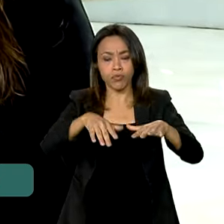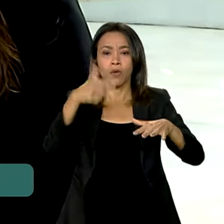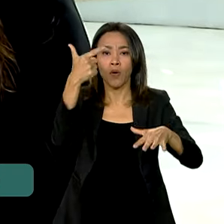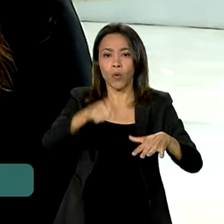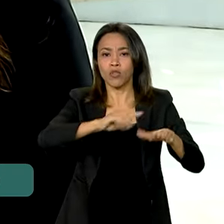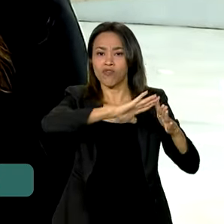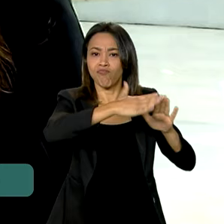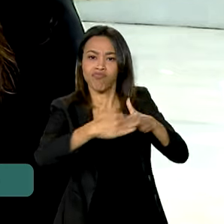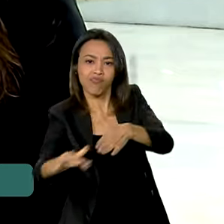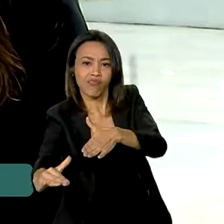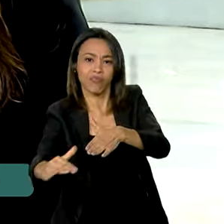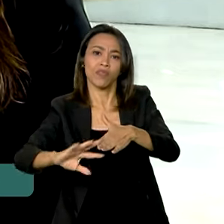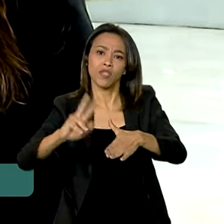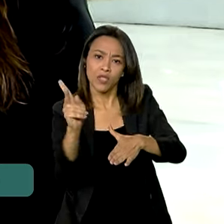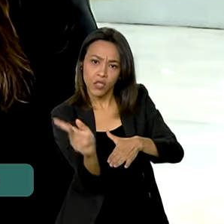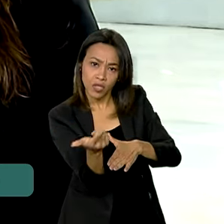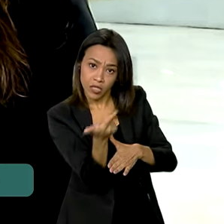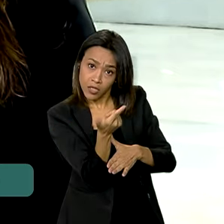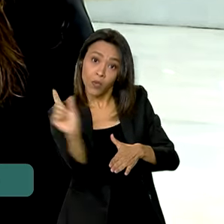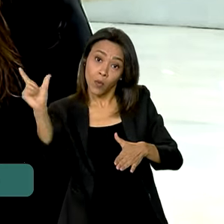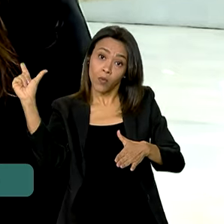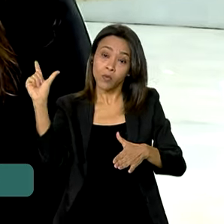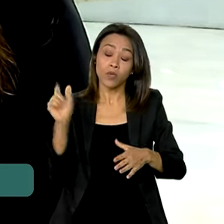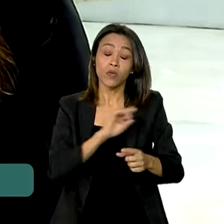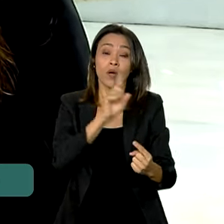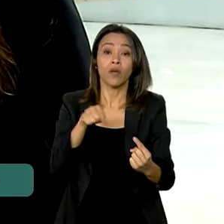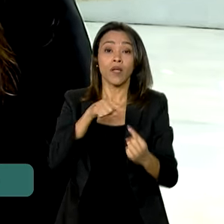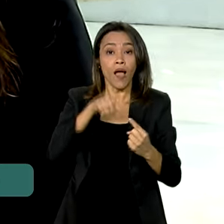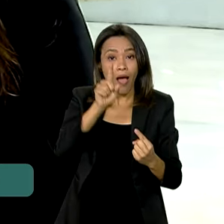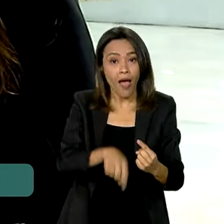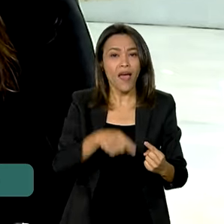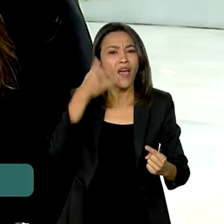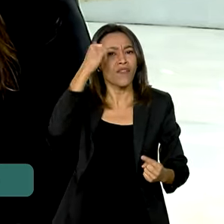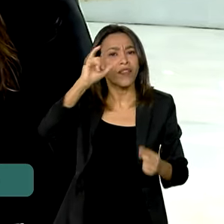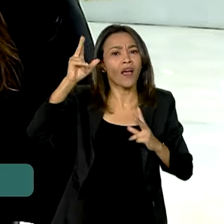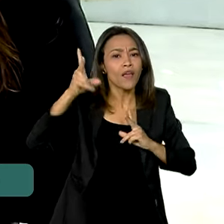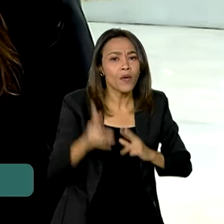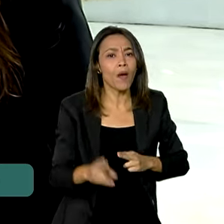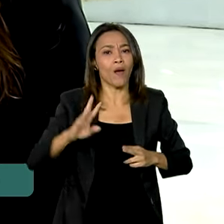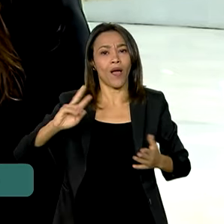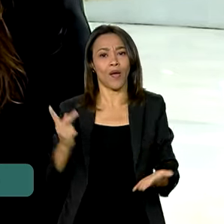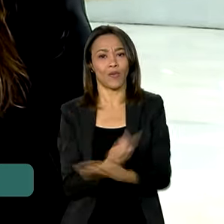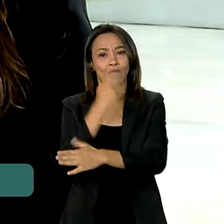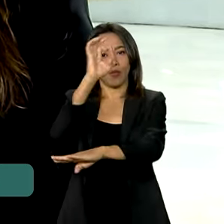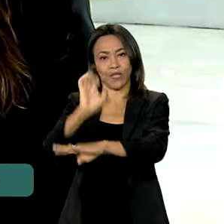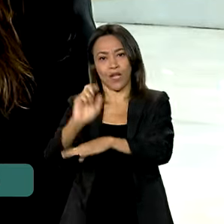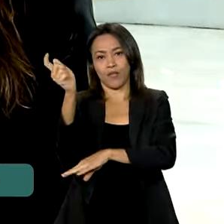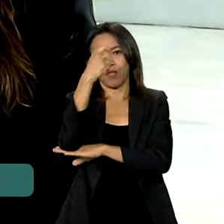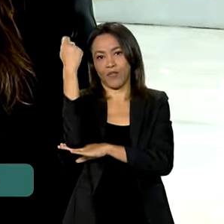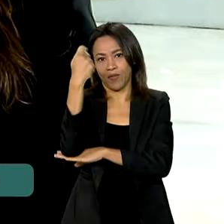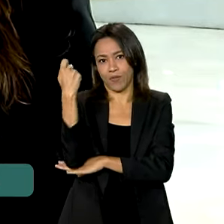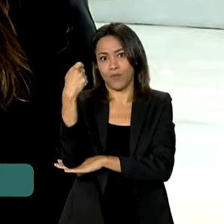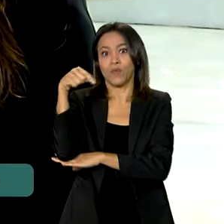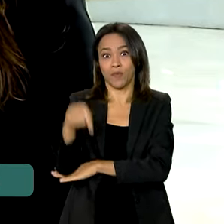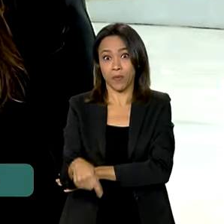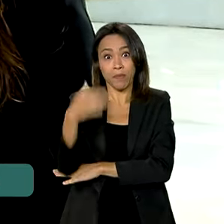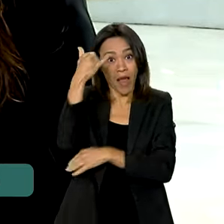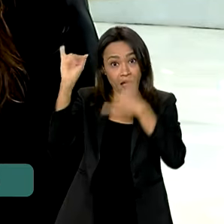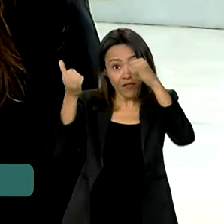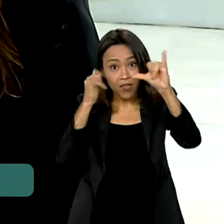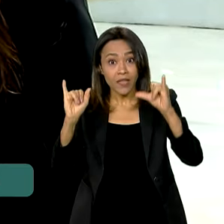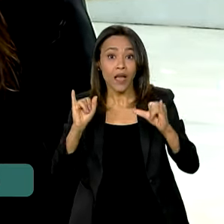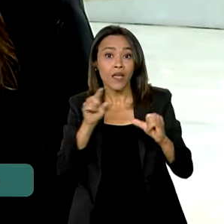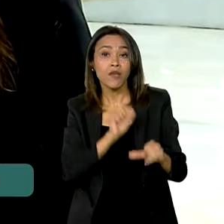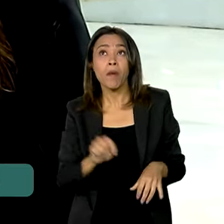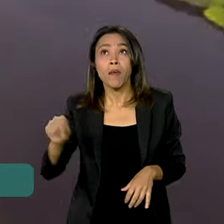e outras tragédias. A ideia é evitar que situações como a do Rio Grande do Sul se repitam com a mesma intensidade em outros